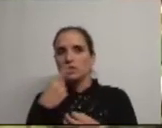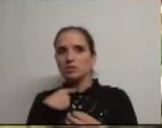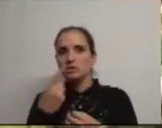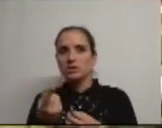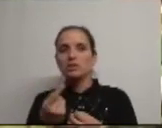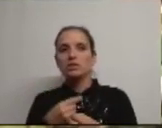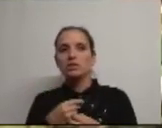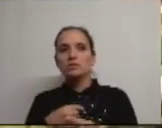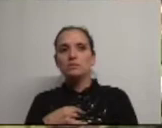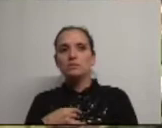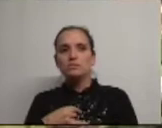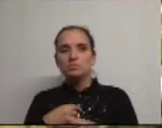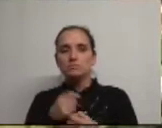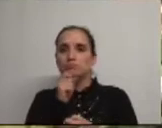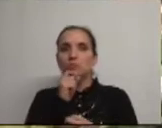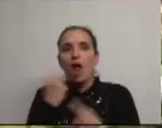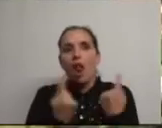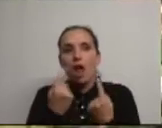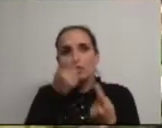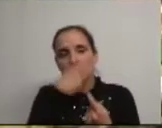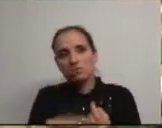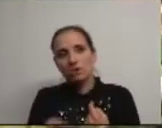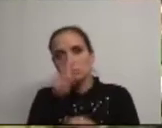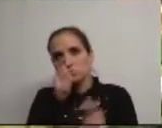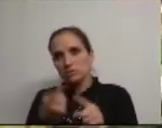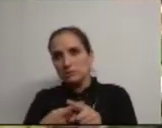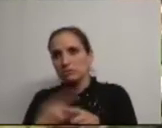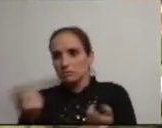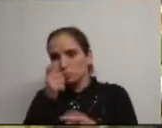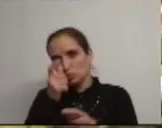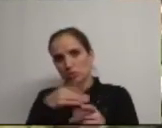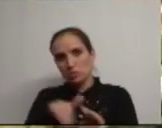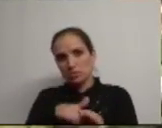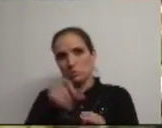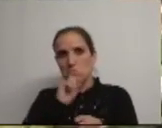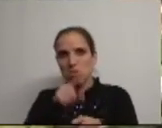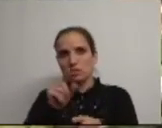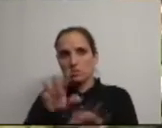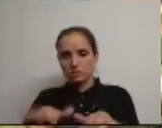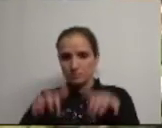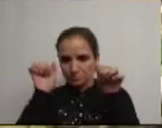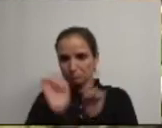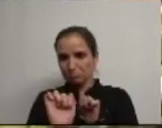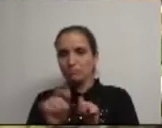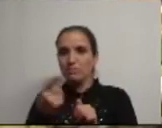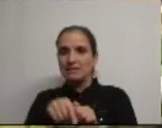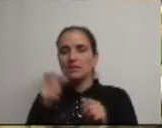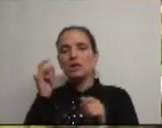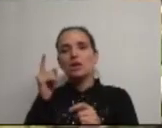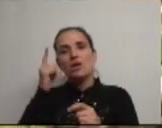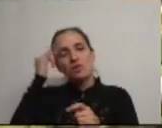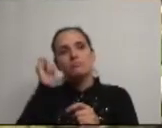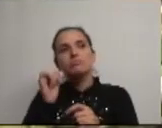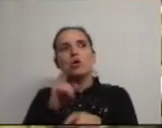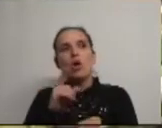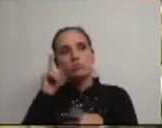poderá alguém estar interessado, incluindo, naturalmente, membros da Assembleia Municipal. Diz-se neste e-mail que a iniciativa se enquadra